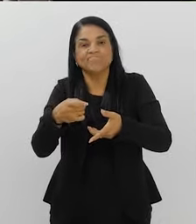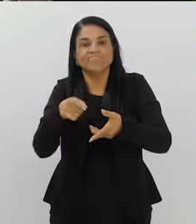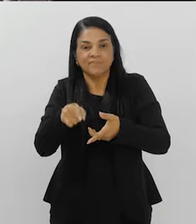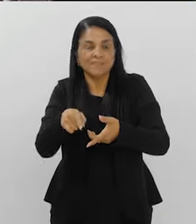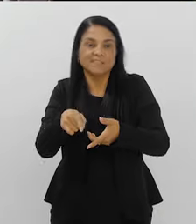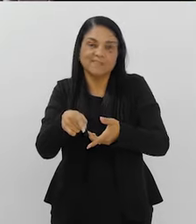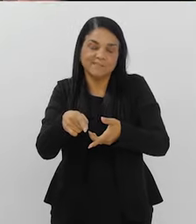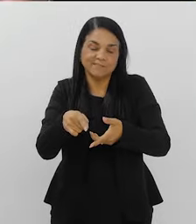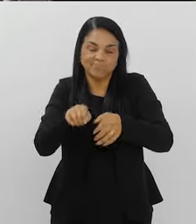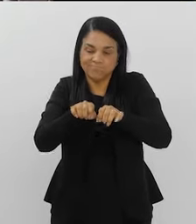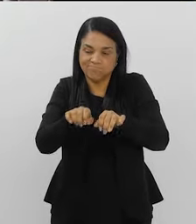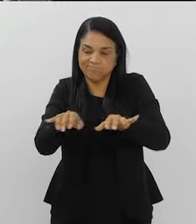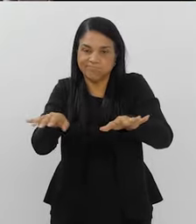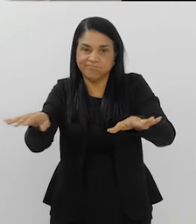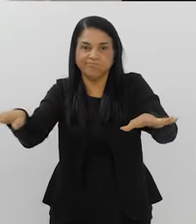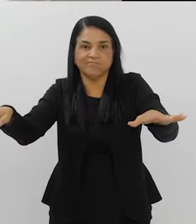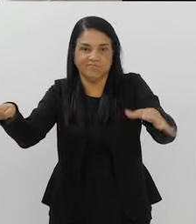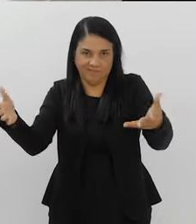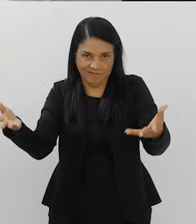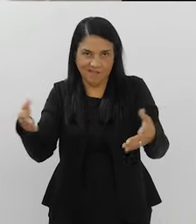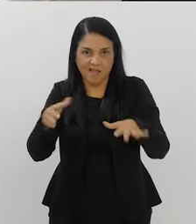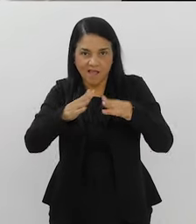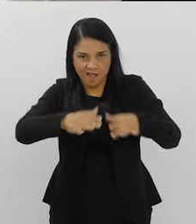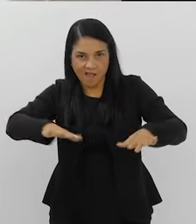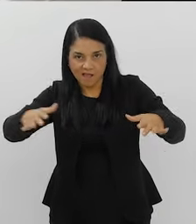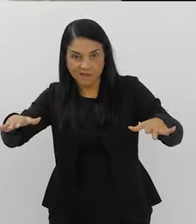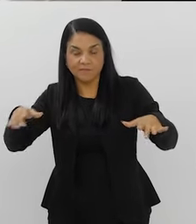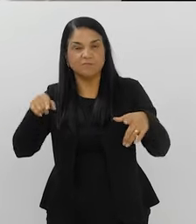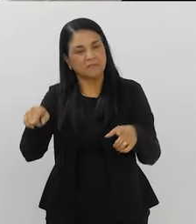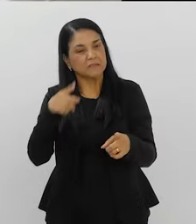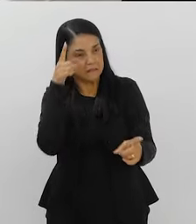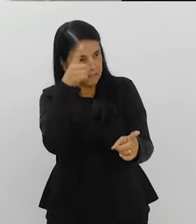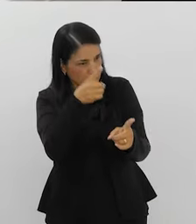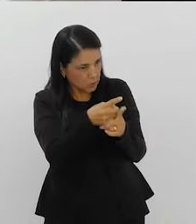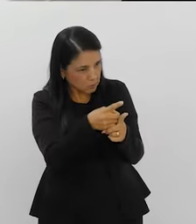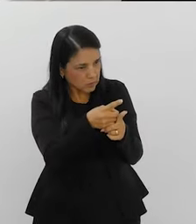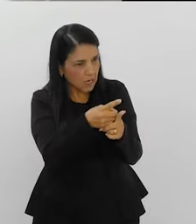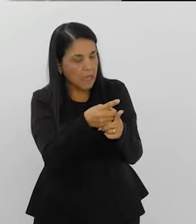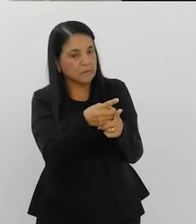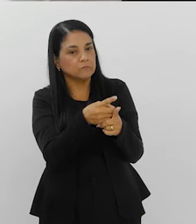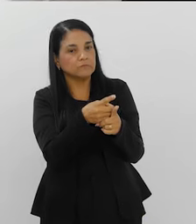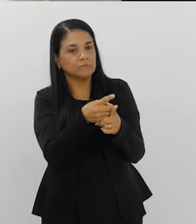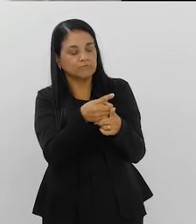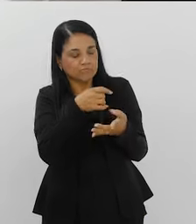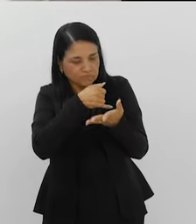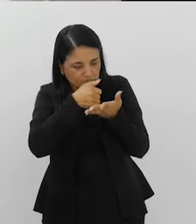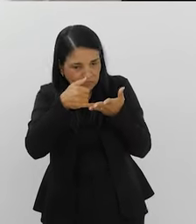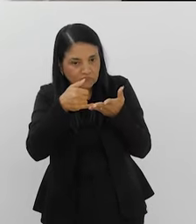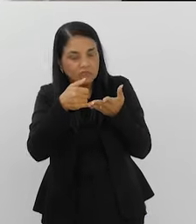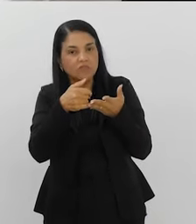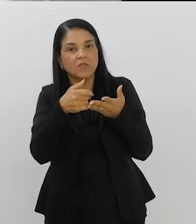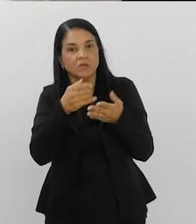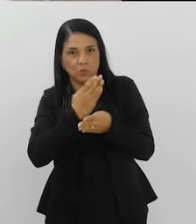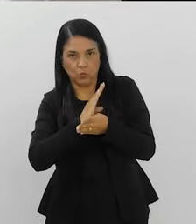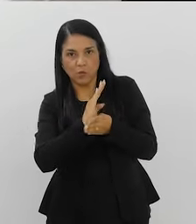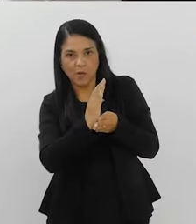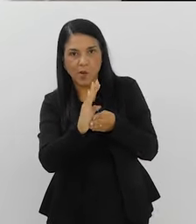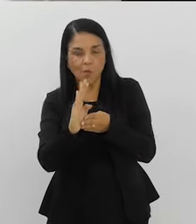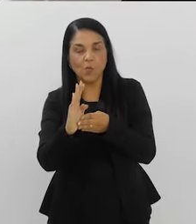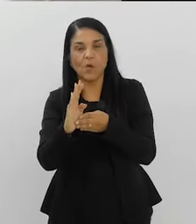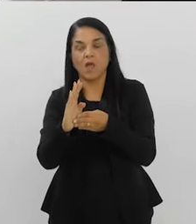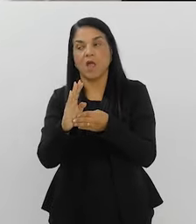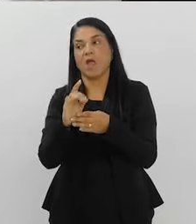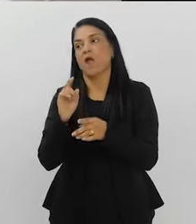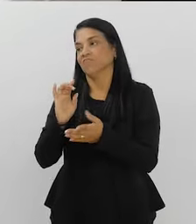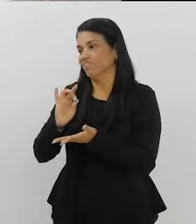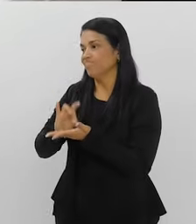chega o esgoto no oceano. E vocês encontraram uma quantidade bastante significativa. É, quando a gente compara